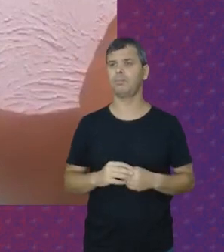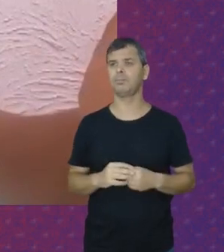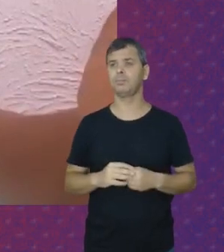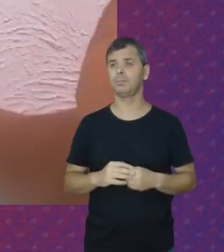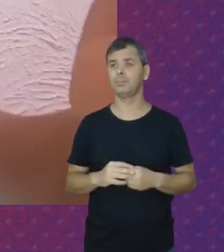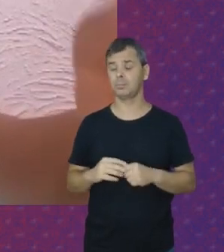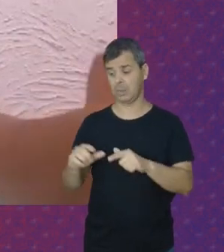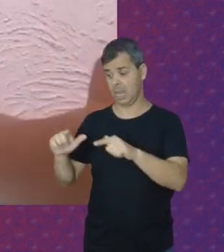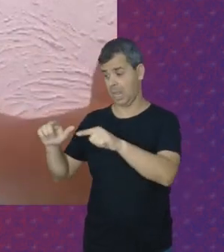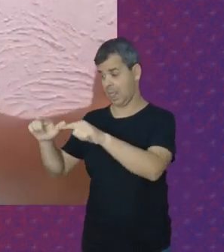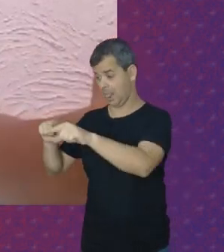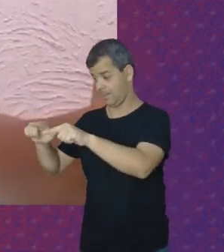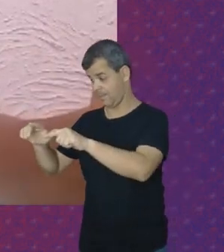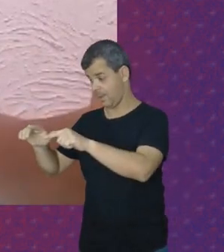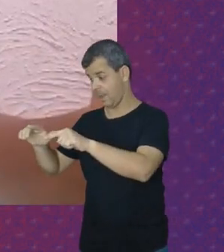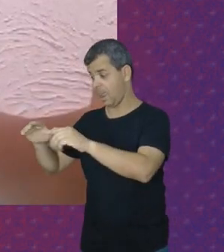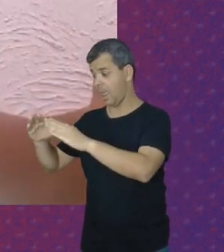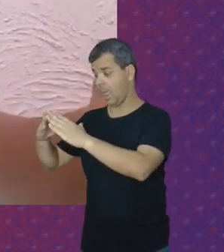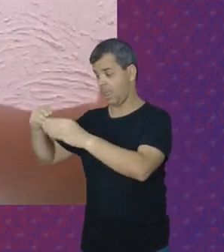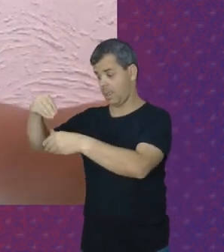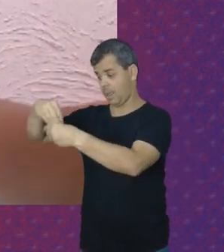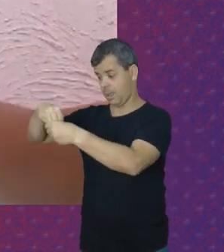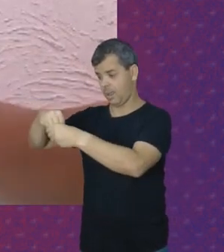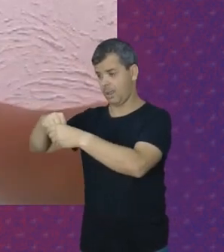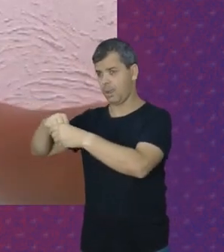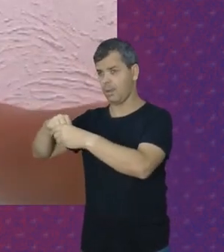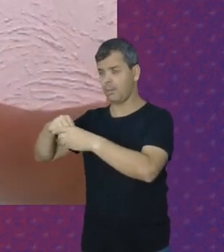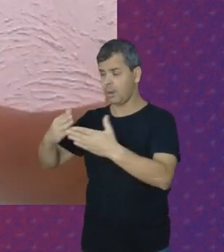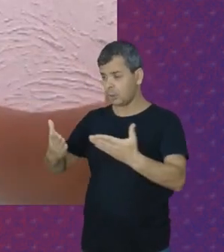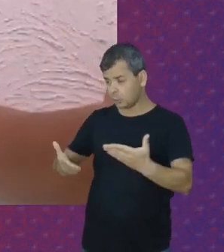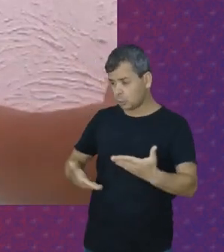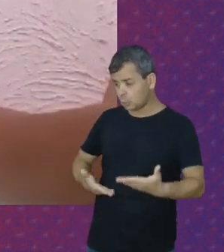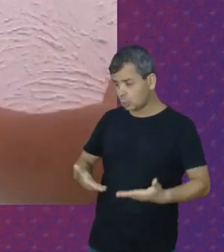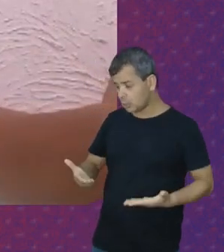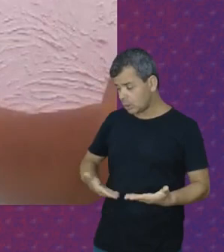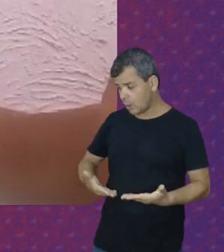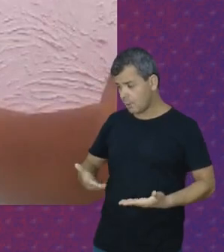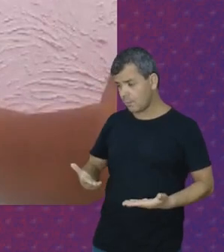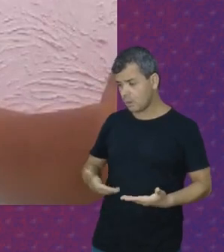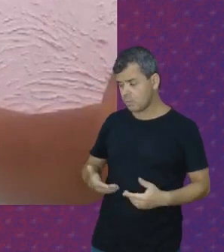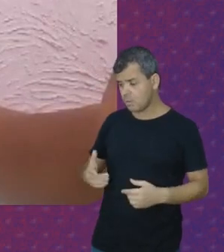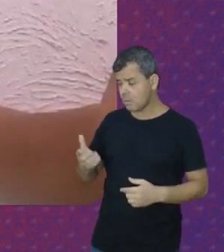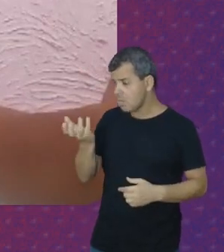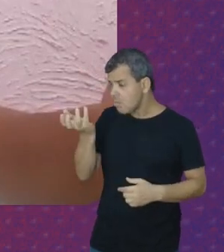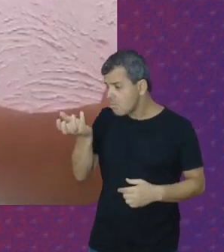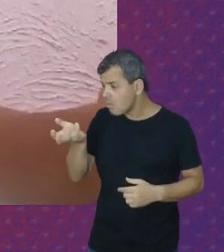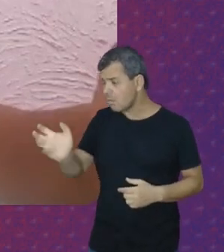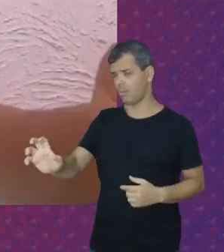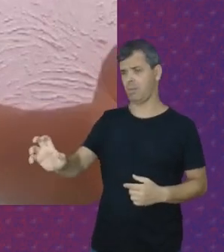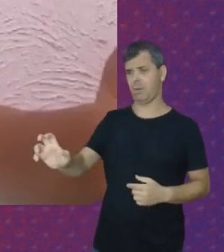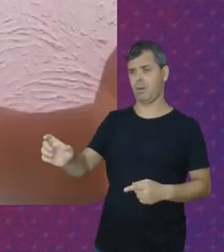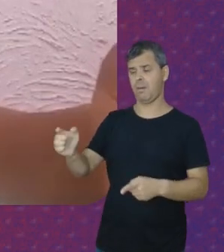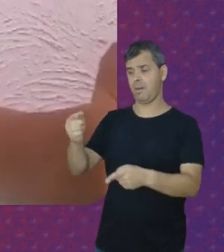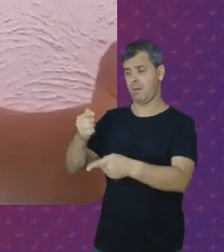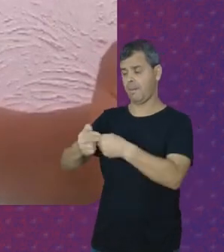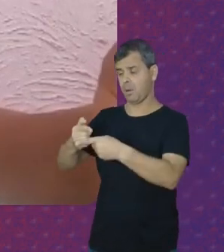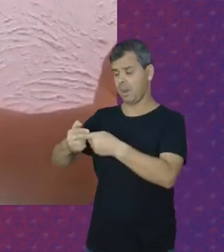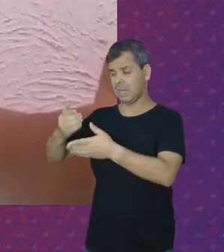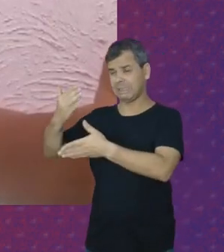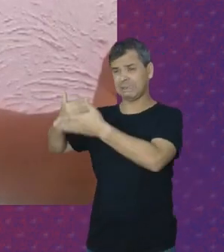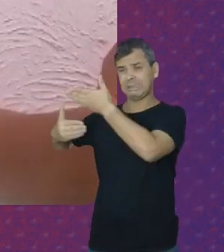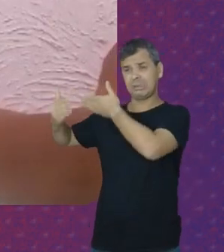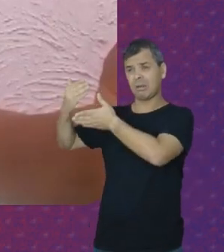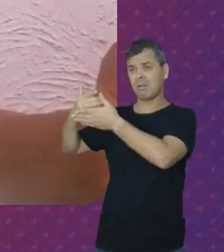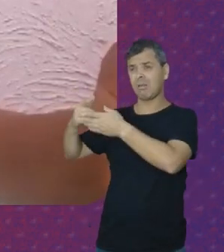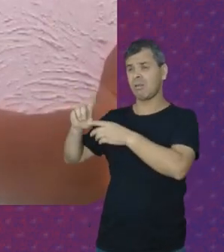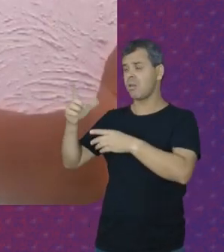Empregada Doméstica Vem do Serviço E a gente Não quer Porque antes A gente